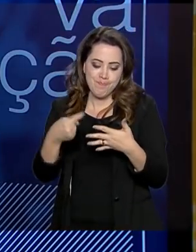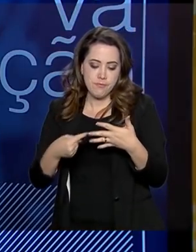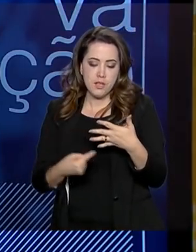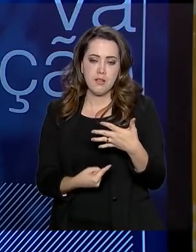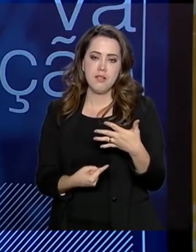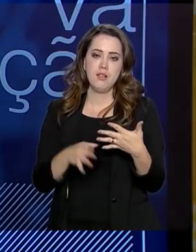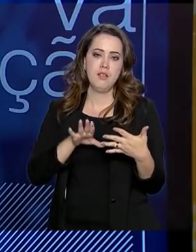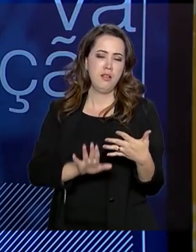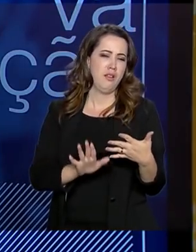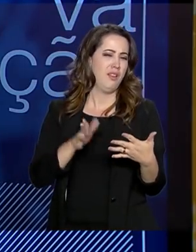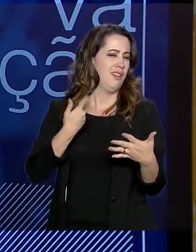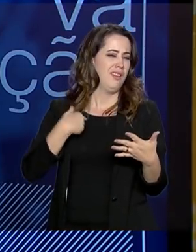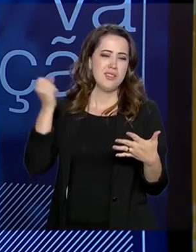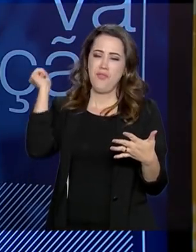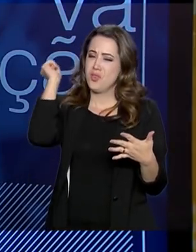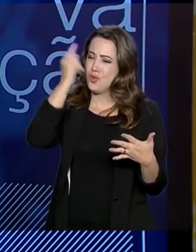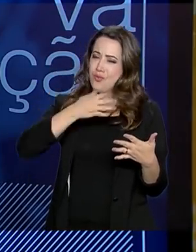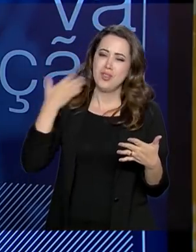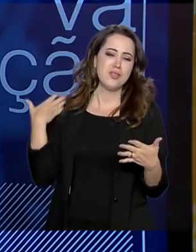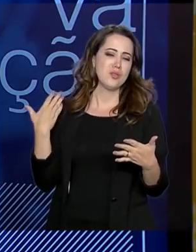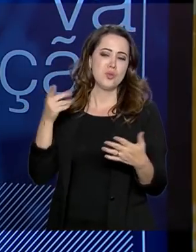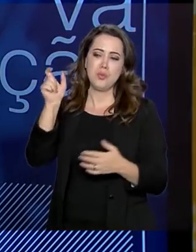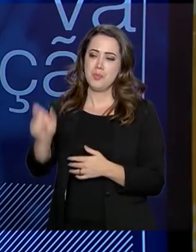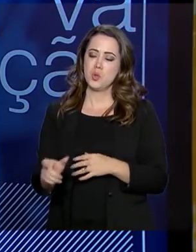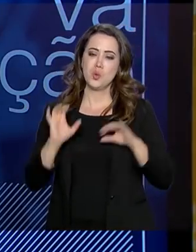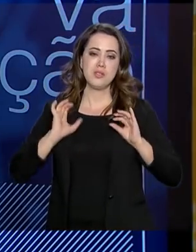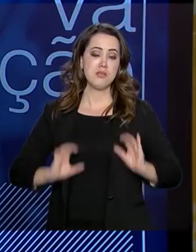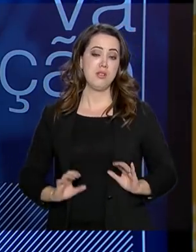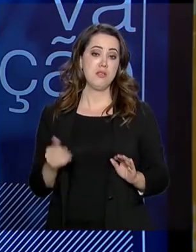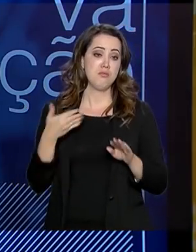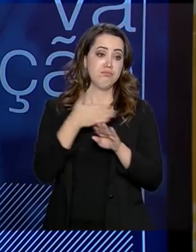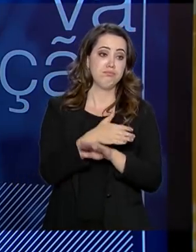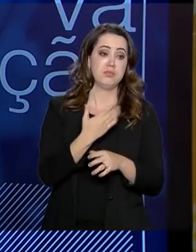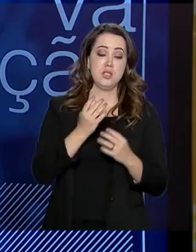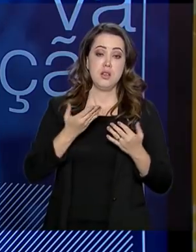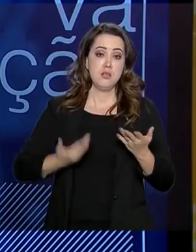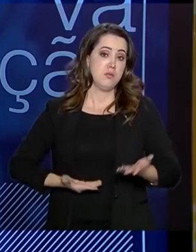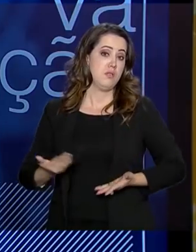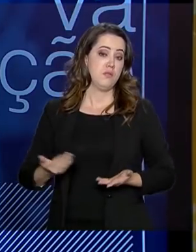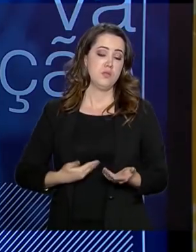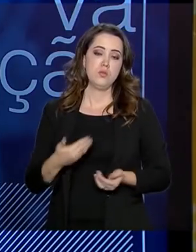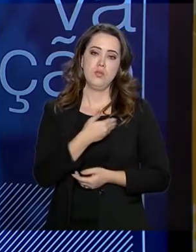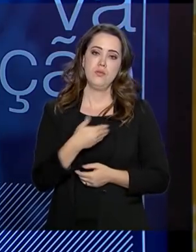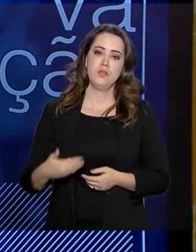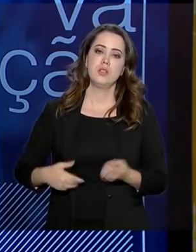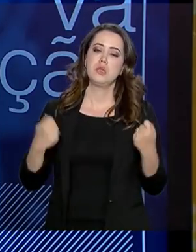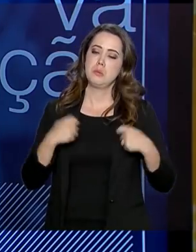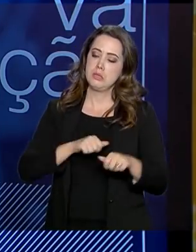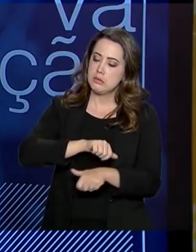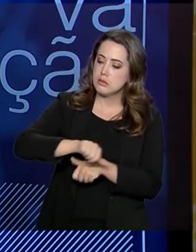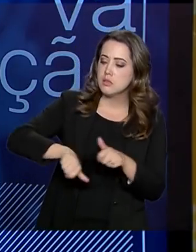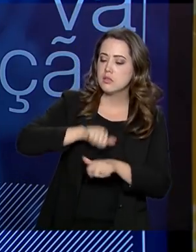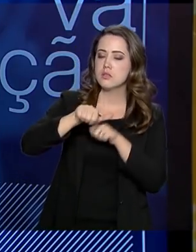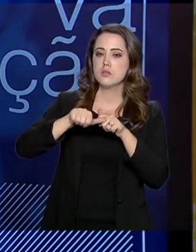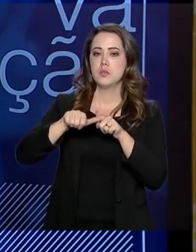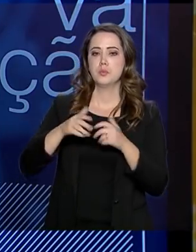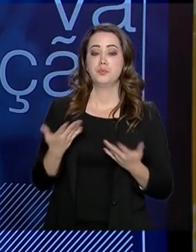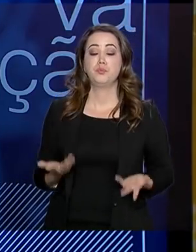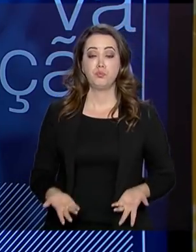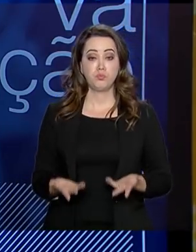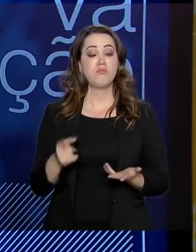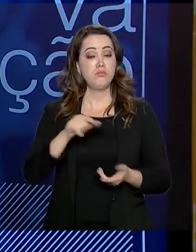dificultam o acesso do cidadão comum ao serviço público que devem ser transformados completamente.